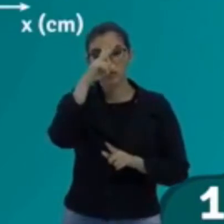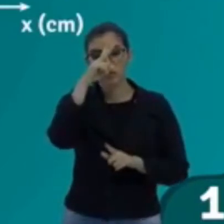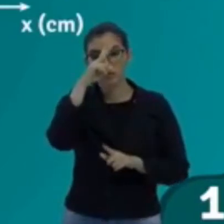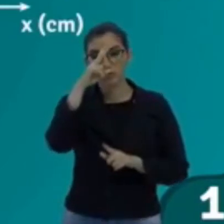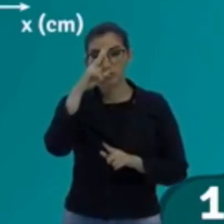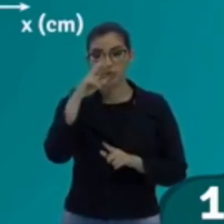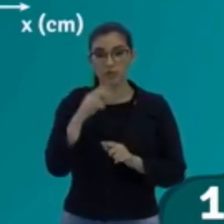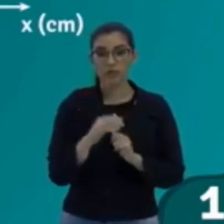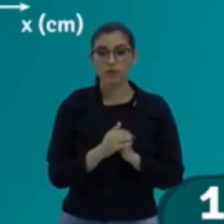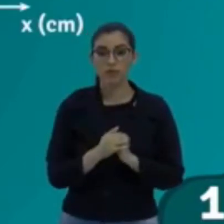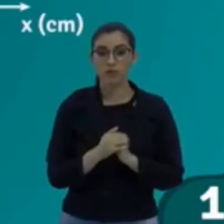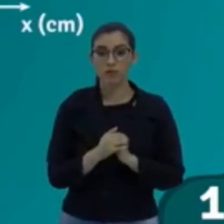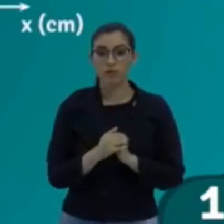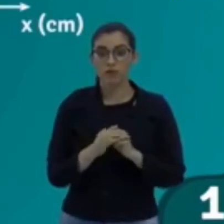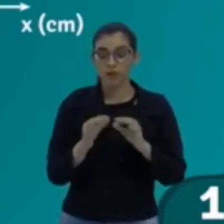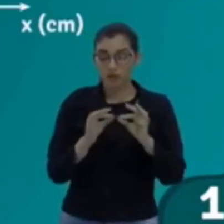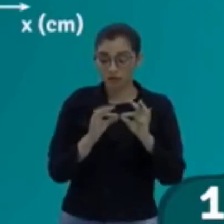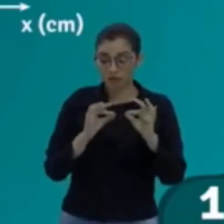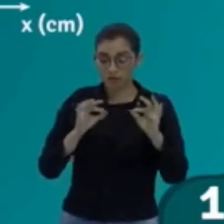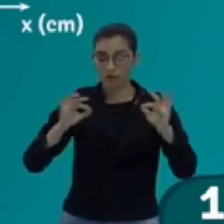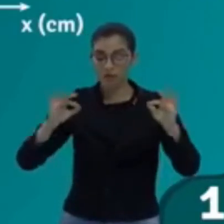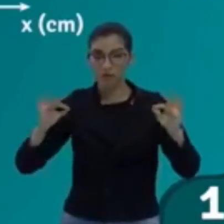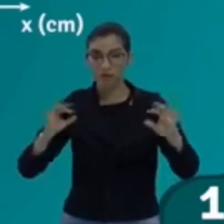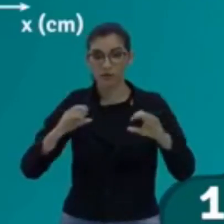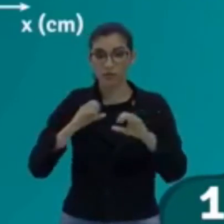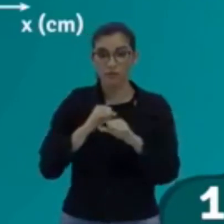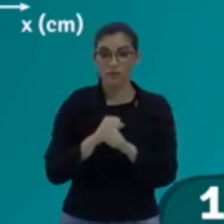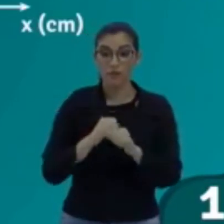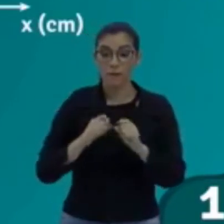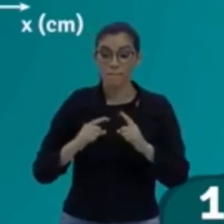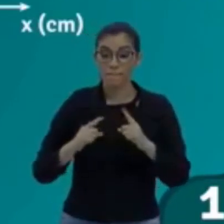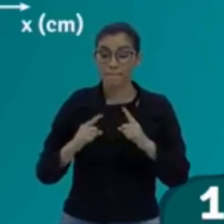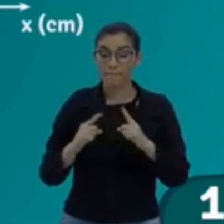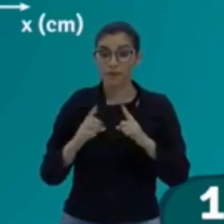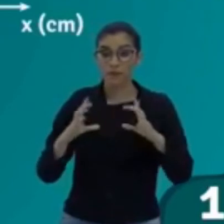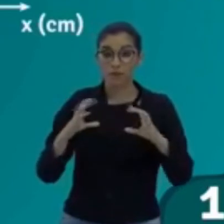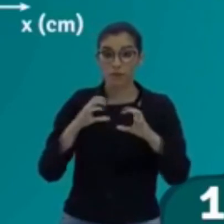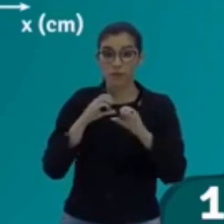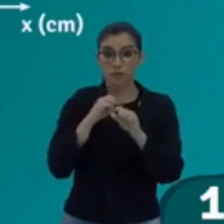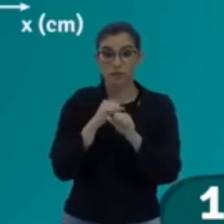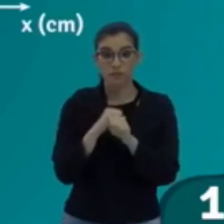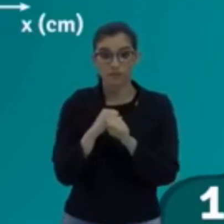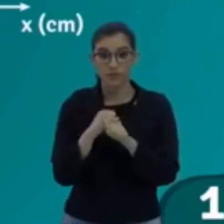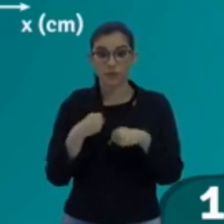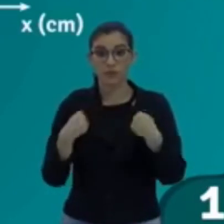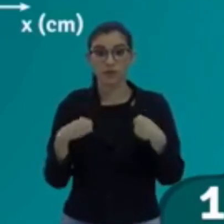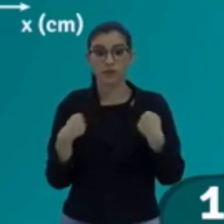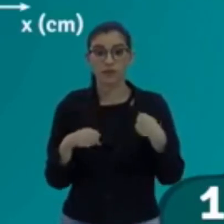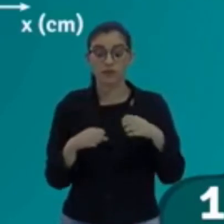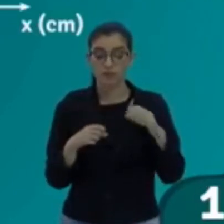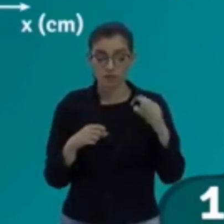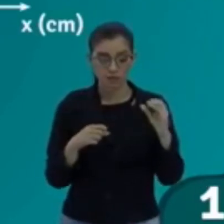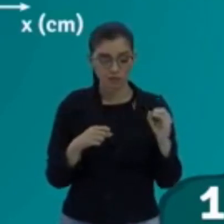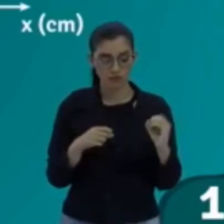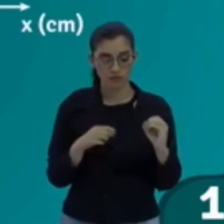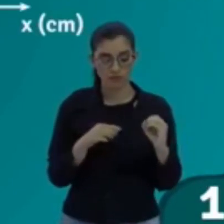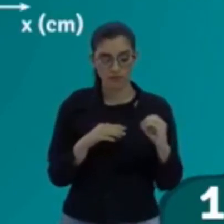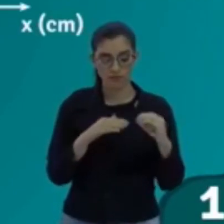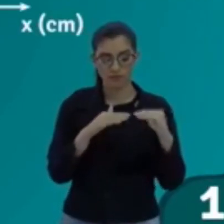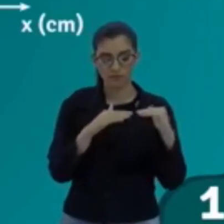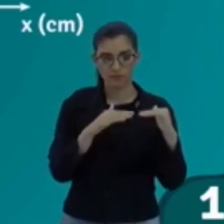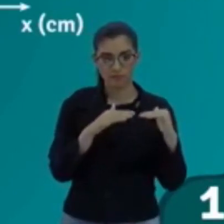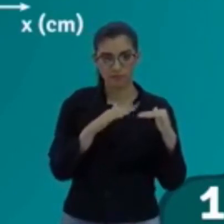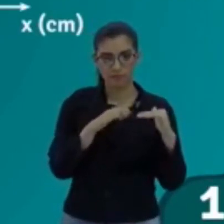é uma oscilação completa. para eu completar essa oscilação eu preciso sair da posição de equilíbrio